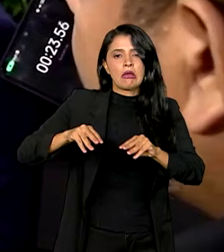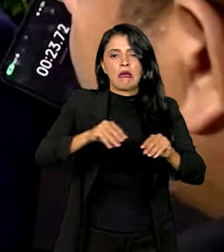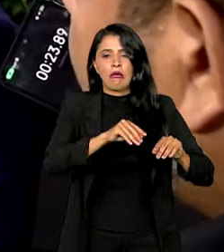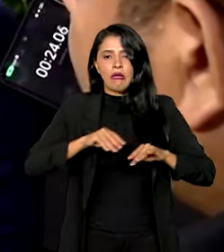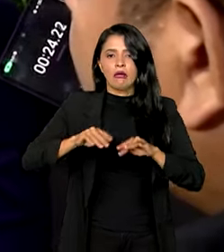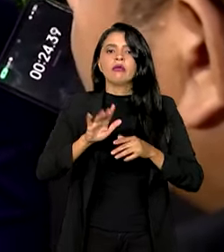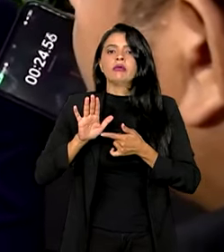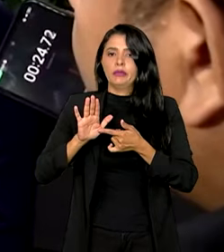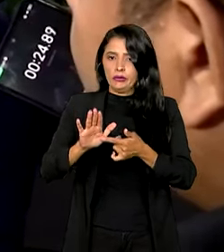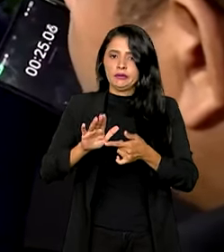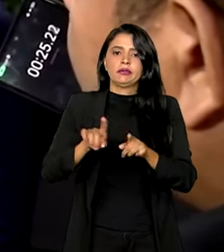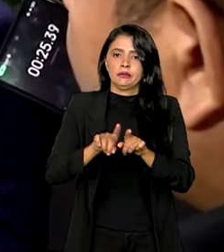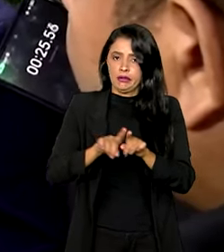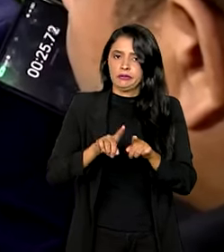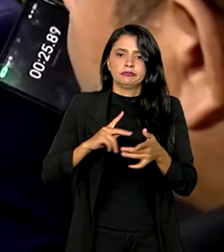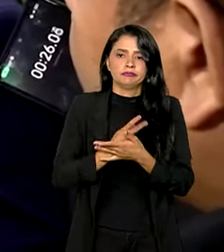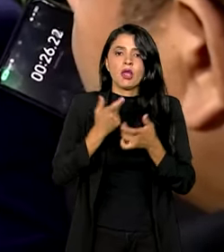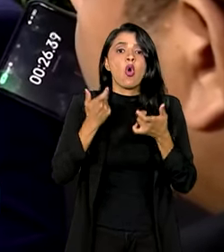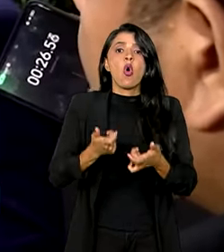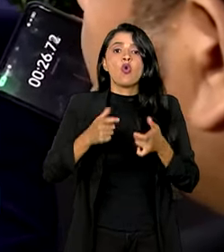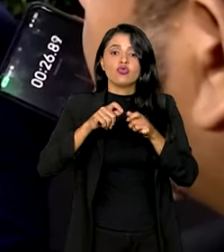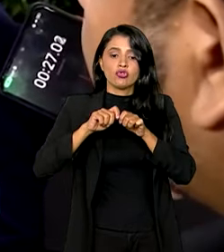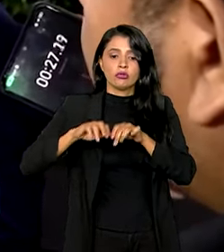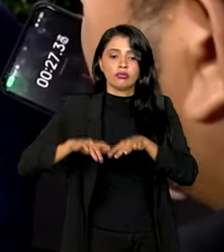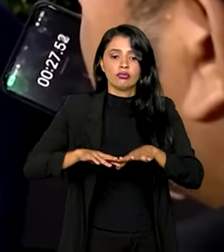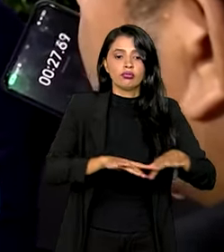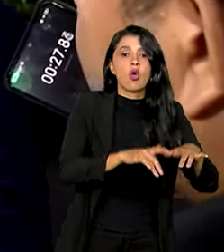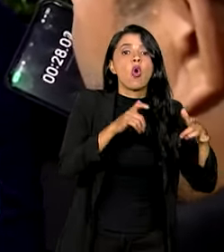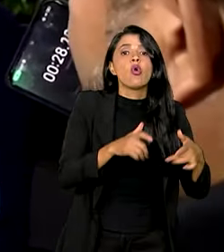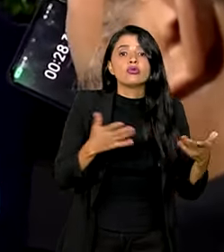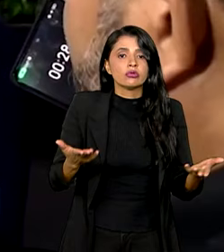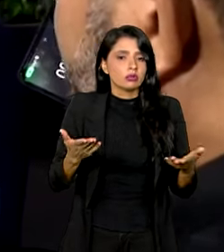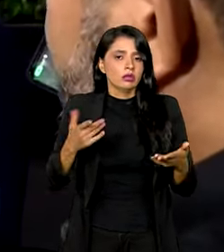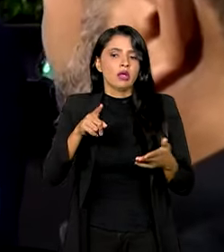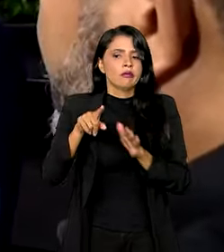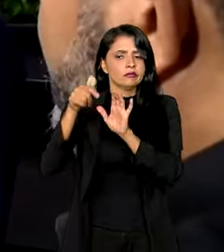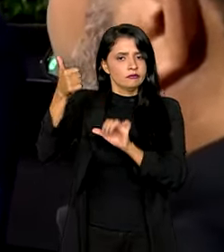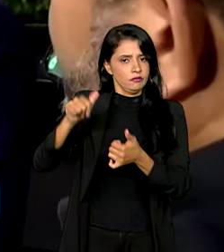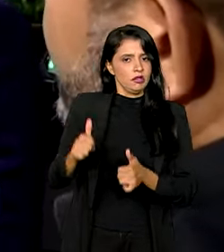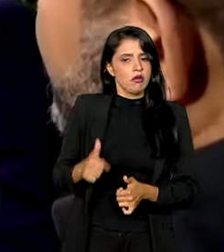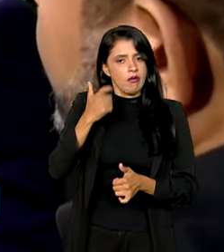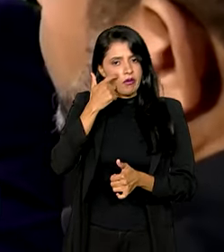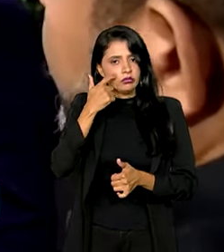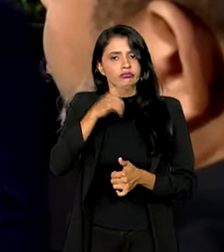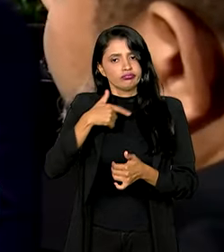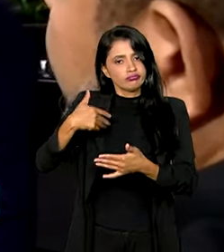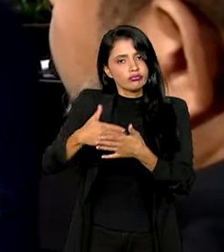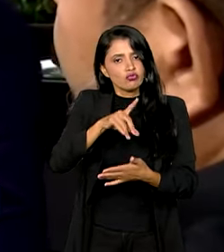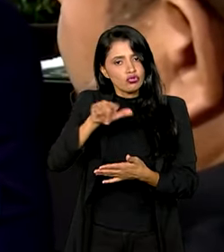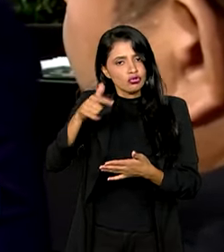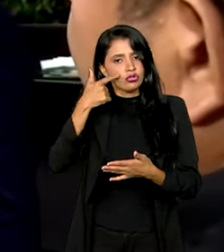outro indicador. Depois, para que local essa terra está se movimentando? Isso tudo está sendo avaliado e, ao longo dos últimos dias,